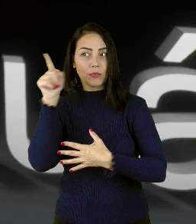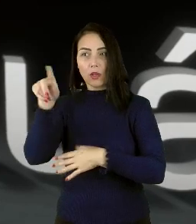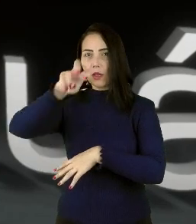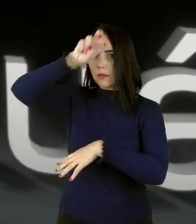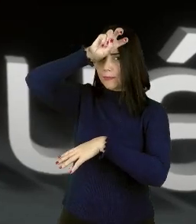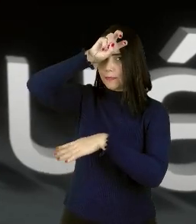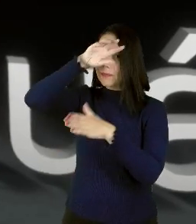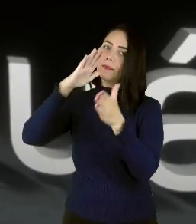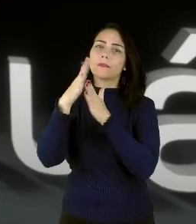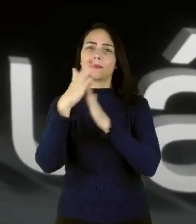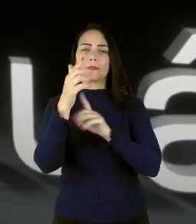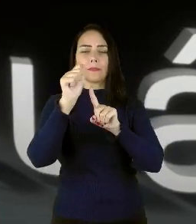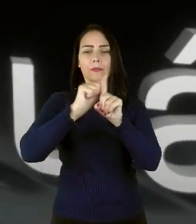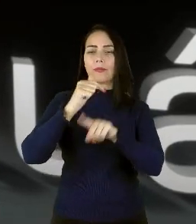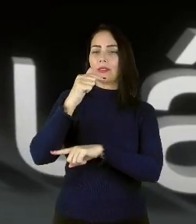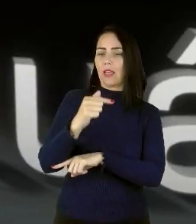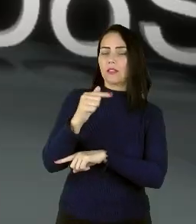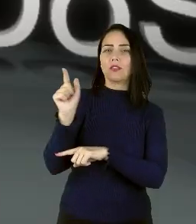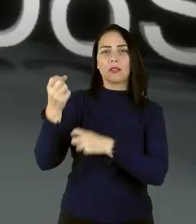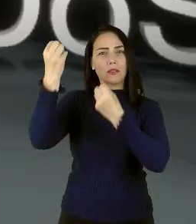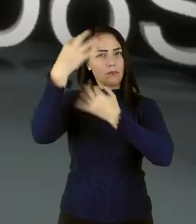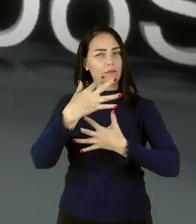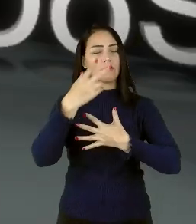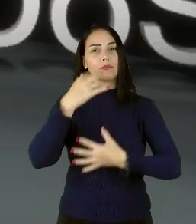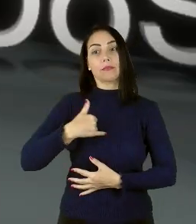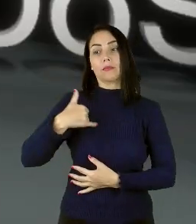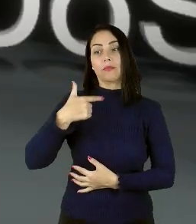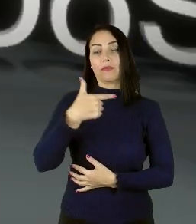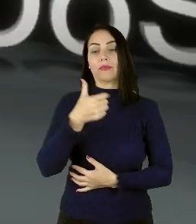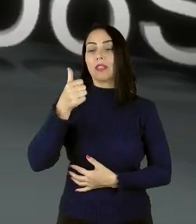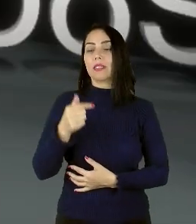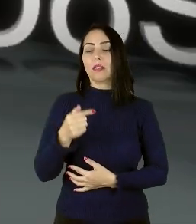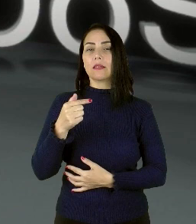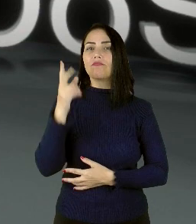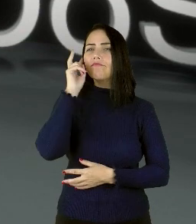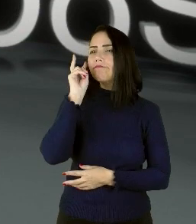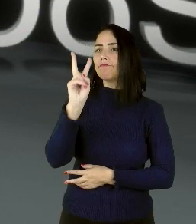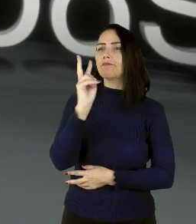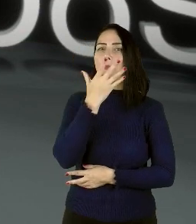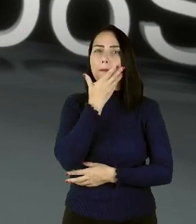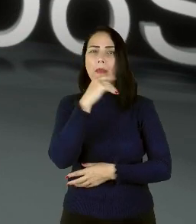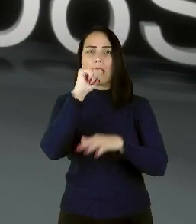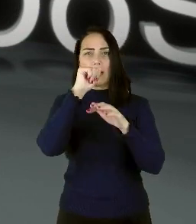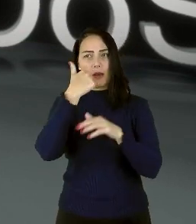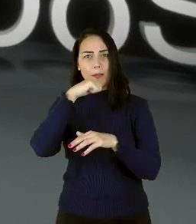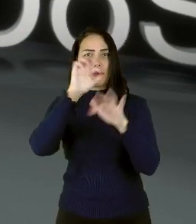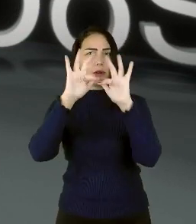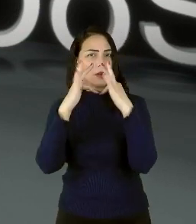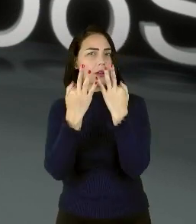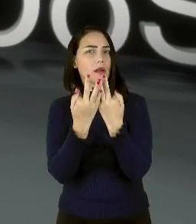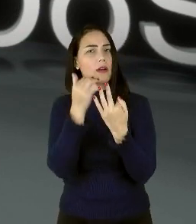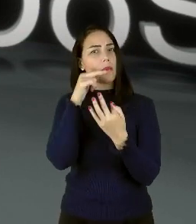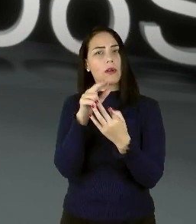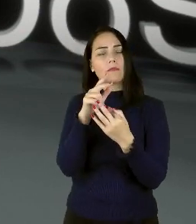Egito há sete meses, Kat, com apenas 27 anos, viu seus pais, irmãos e irmãs